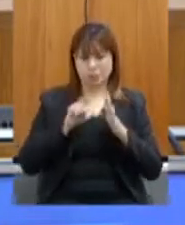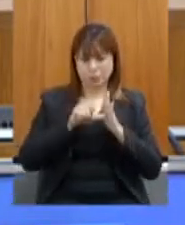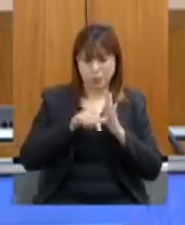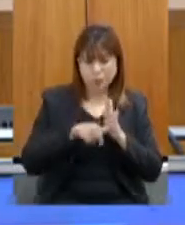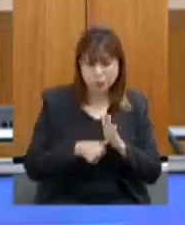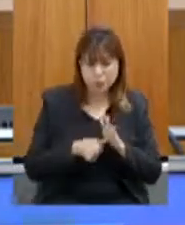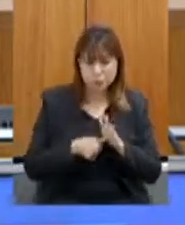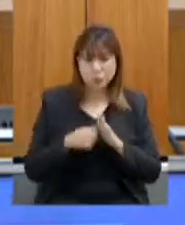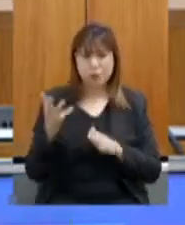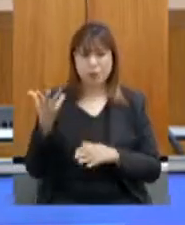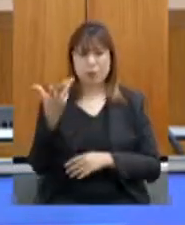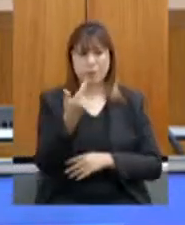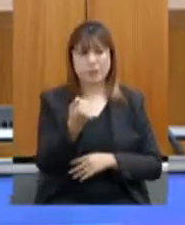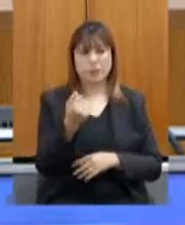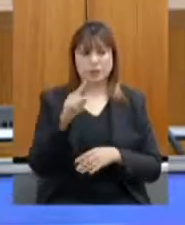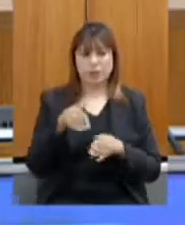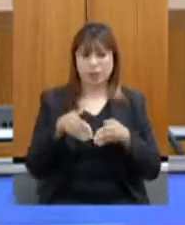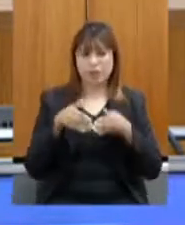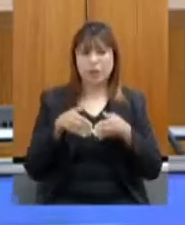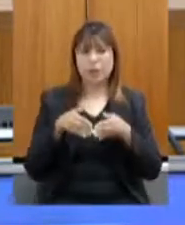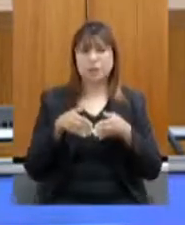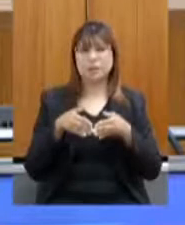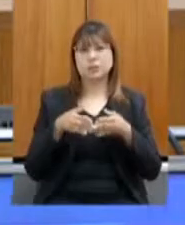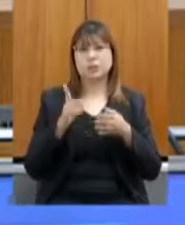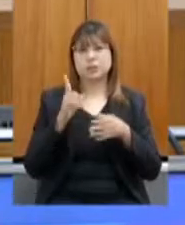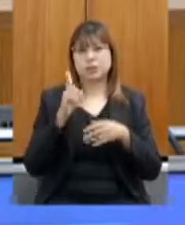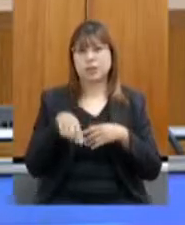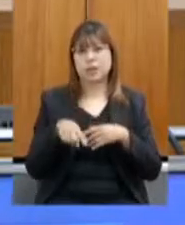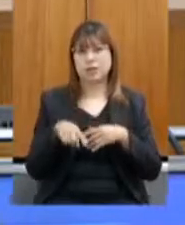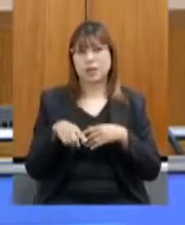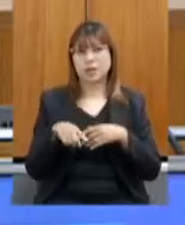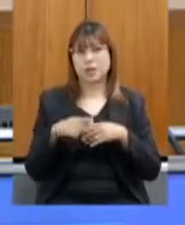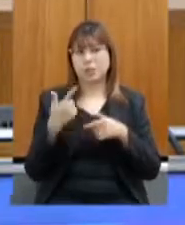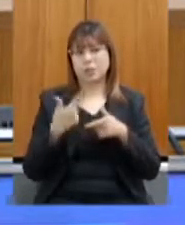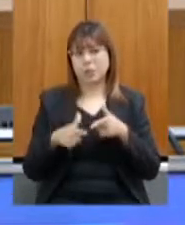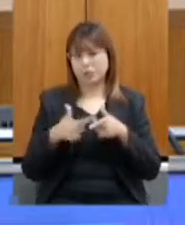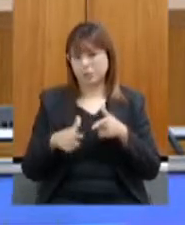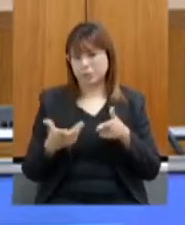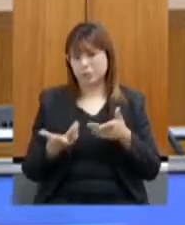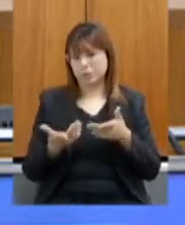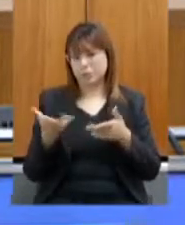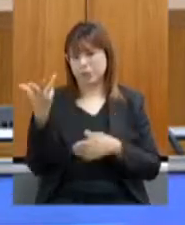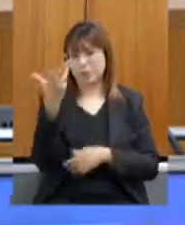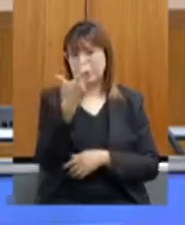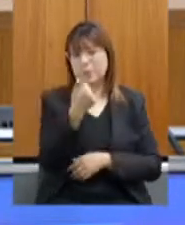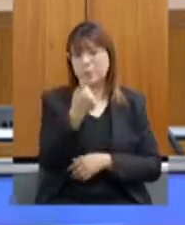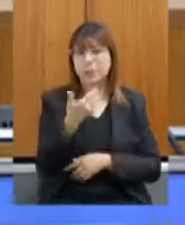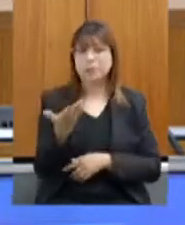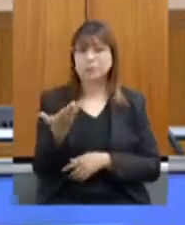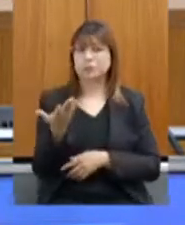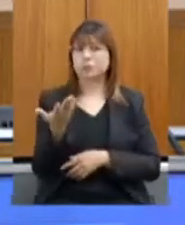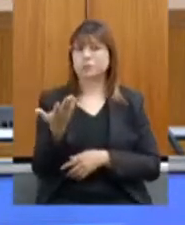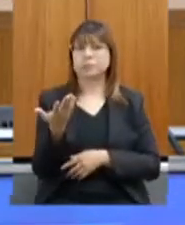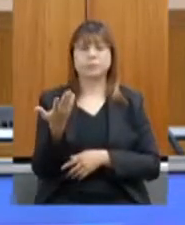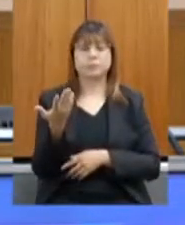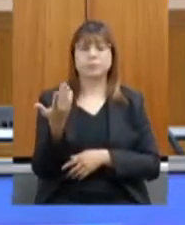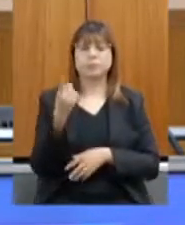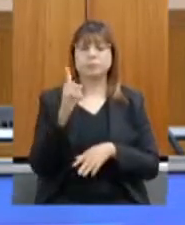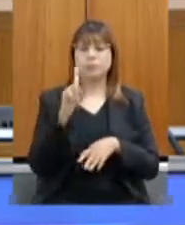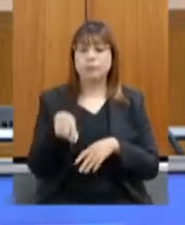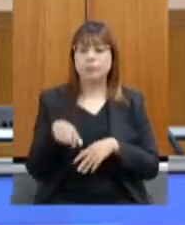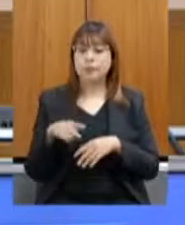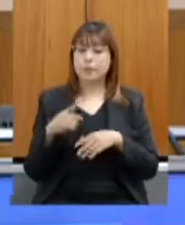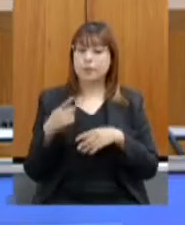a burocracia de licenciamento ela traz ganhos ambientais e isso não é verdade que a única coisa que a burocracia faz é exigir